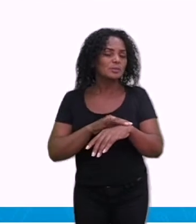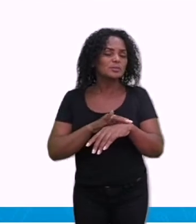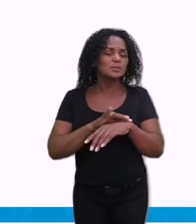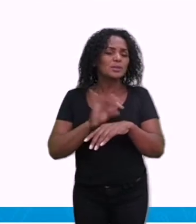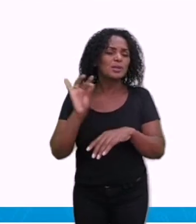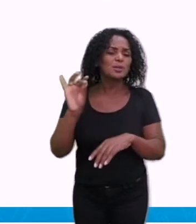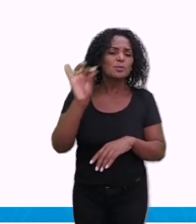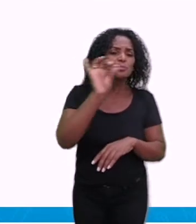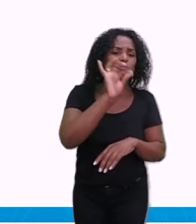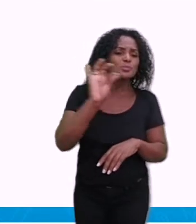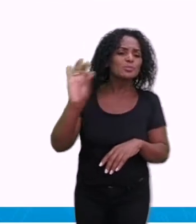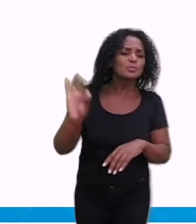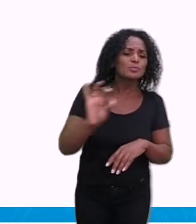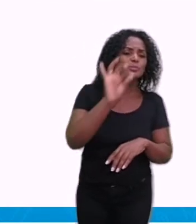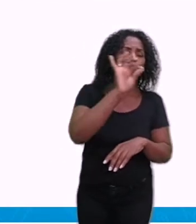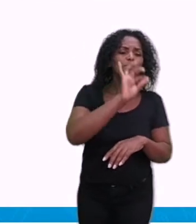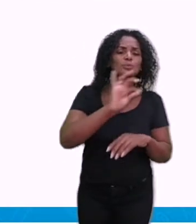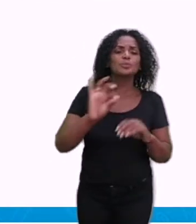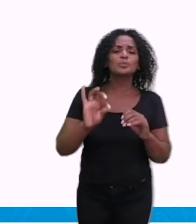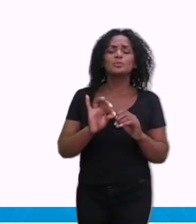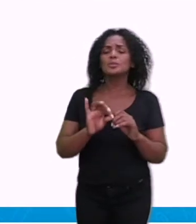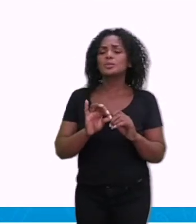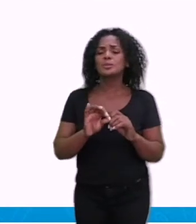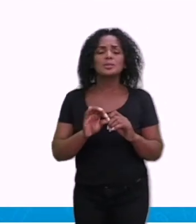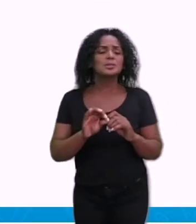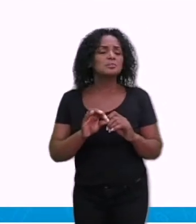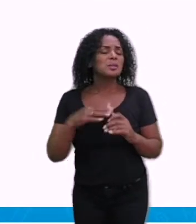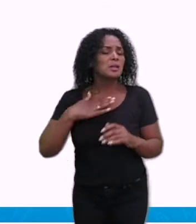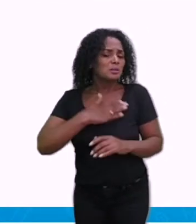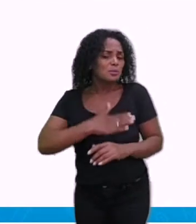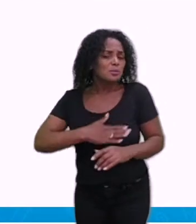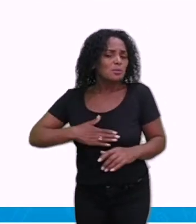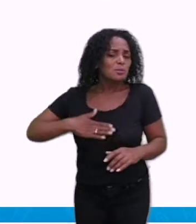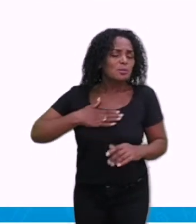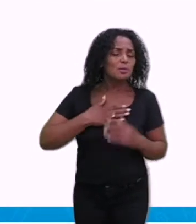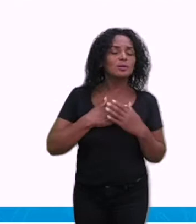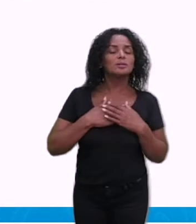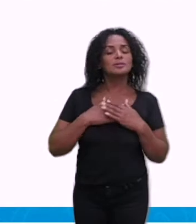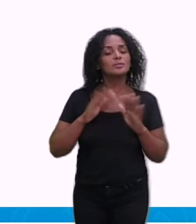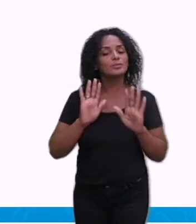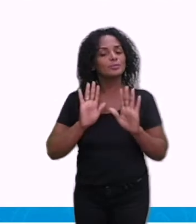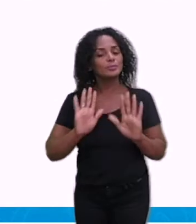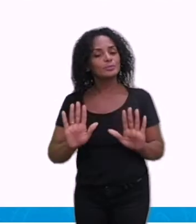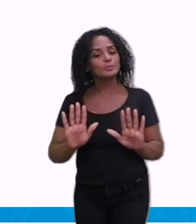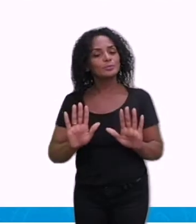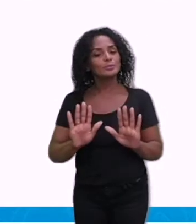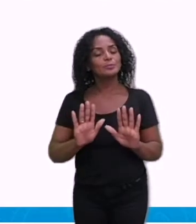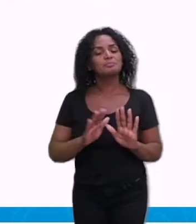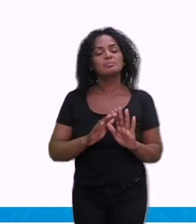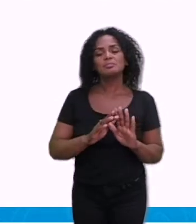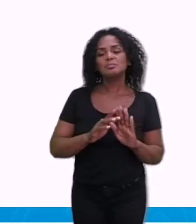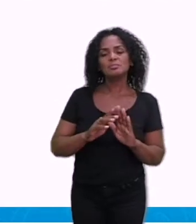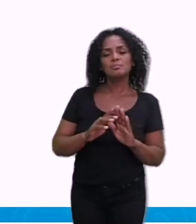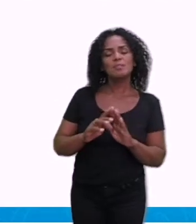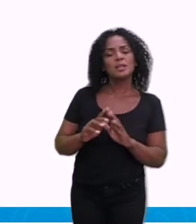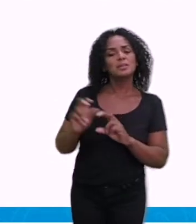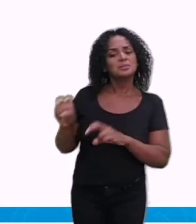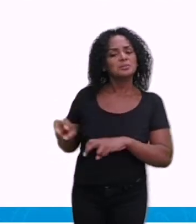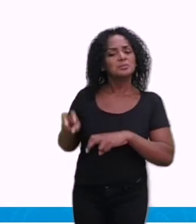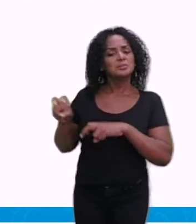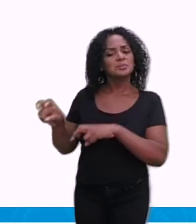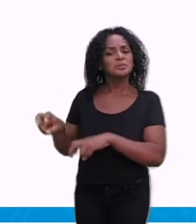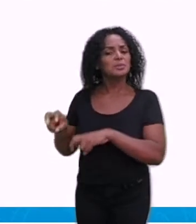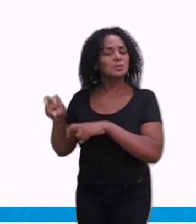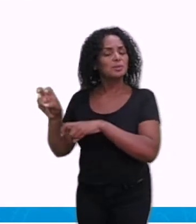determinado como um mosquito urbano. Ele gosta de ficar em área urbana. Então você